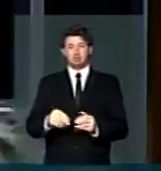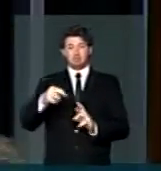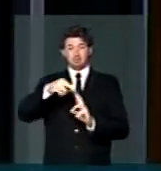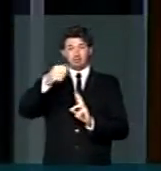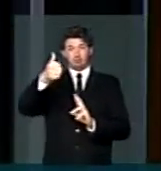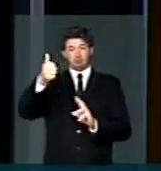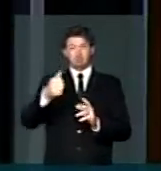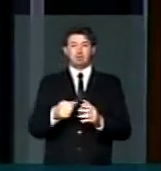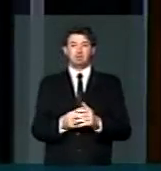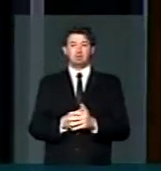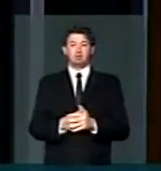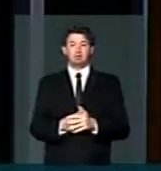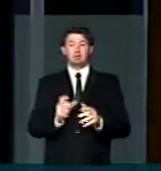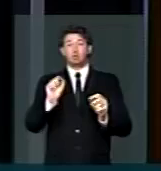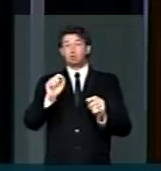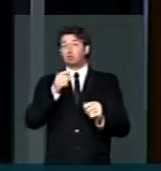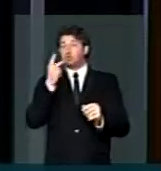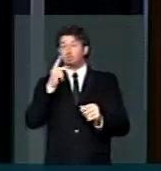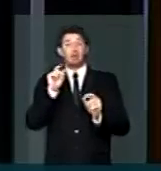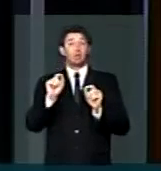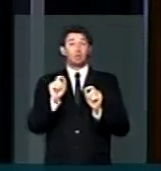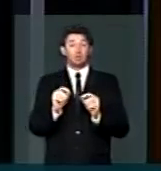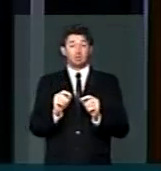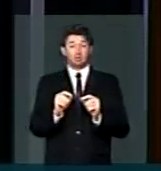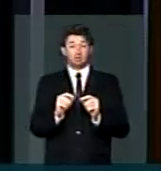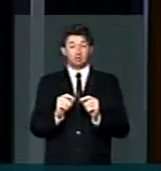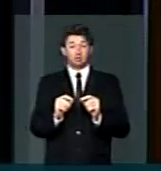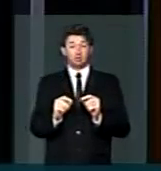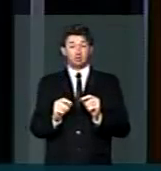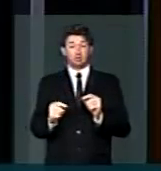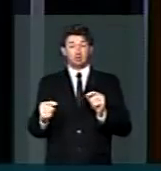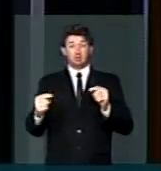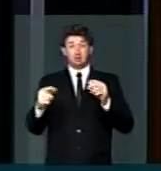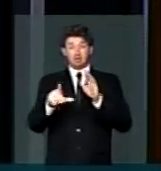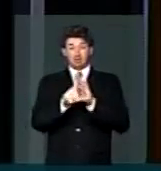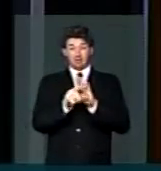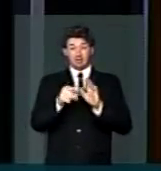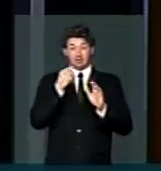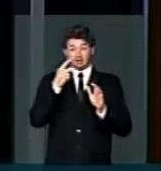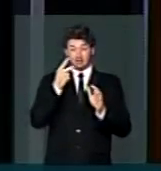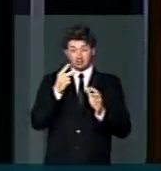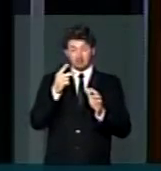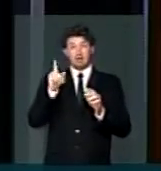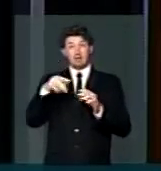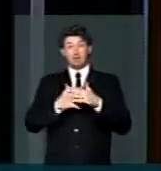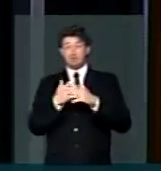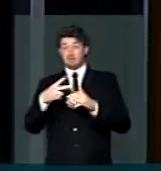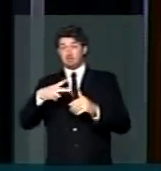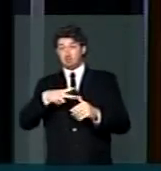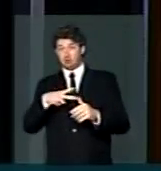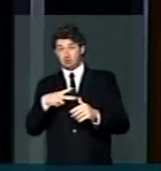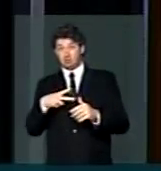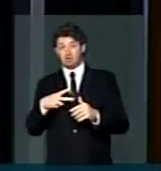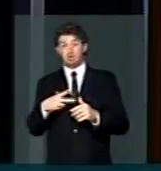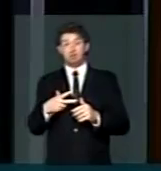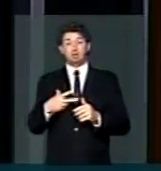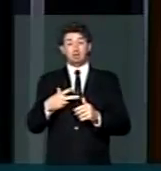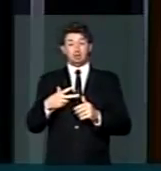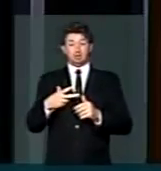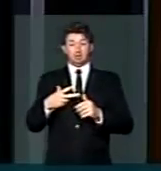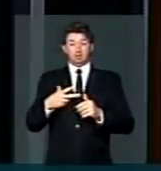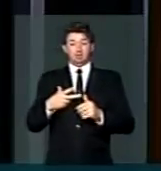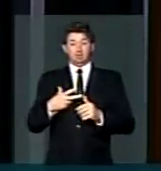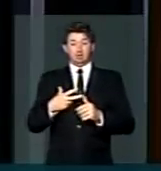no que diz respeito que o disposto nesta lei aplique-se às empresas privadas. Então, o que está